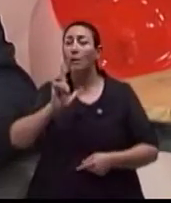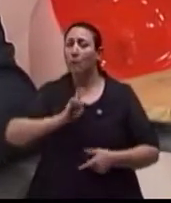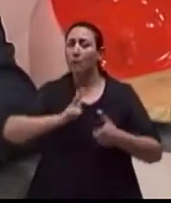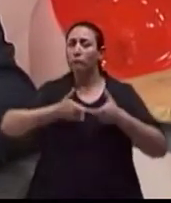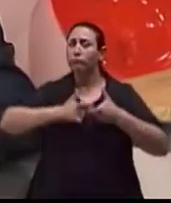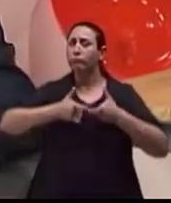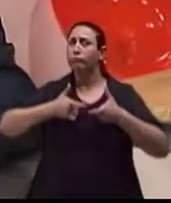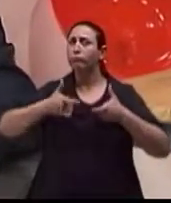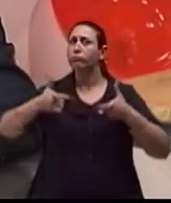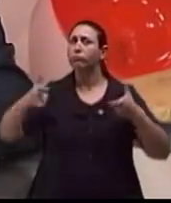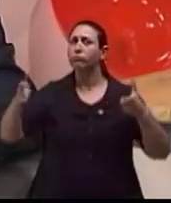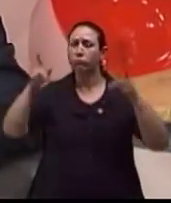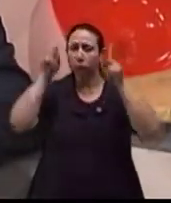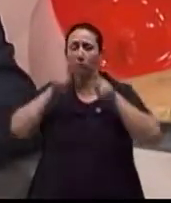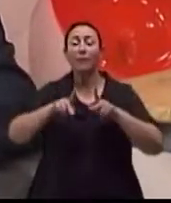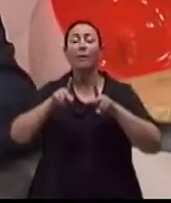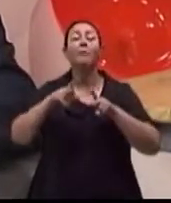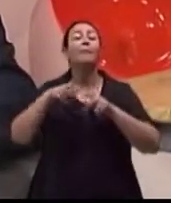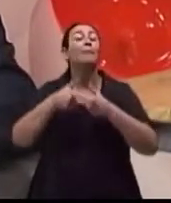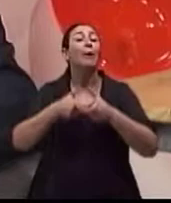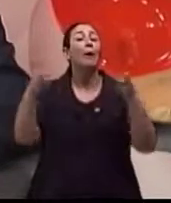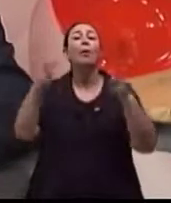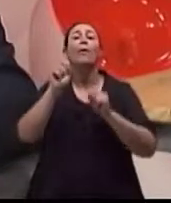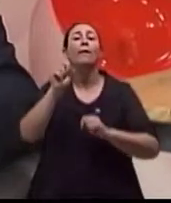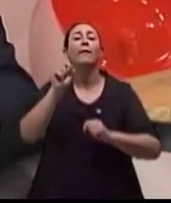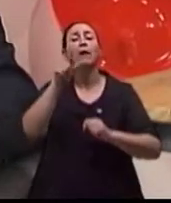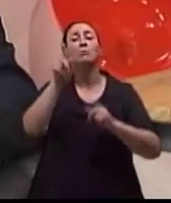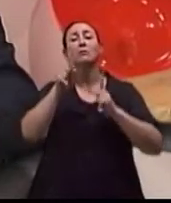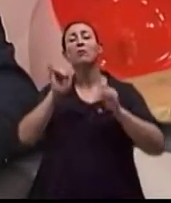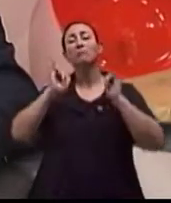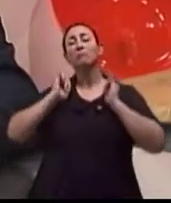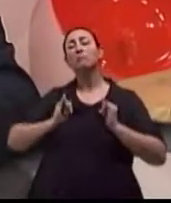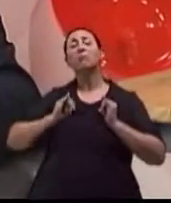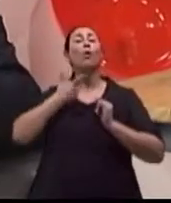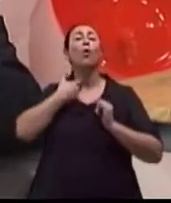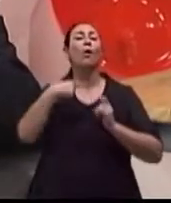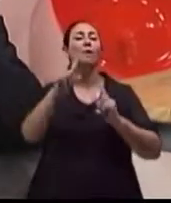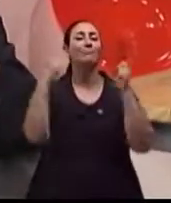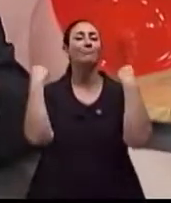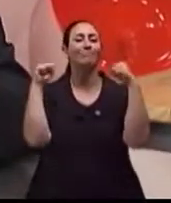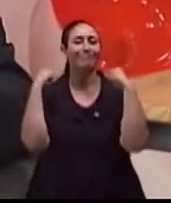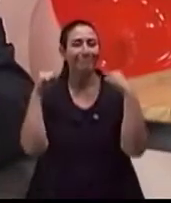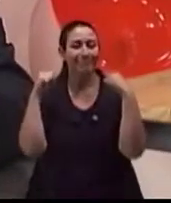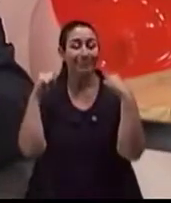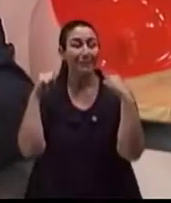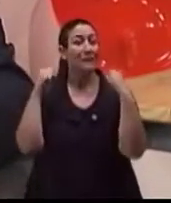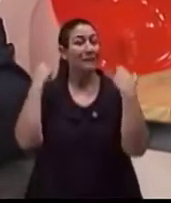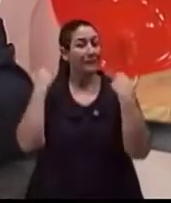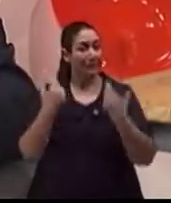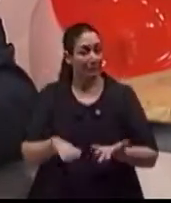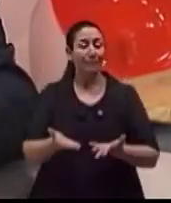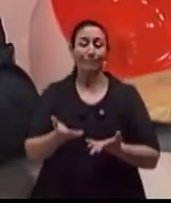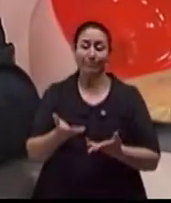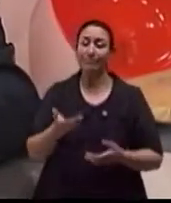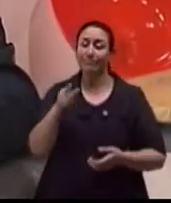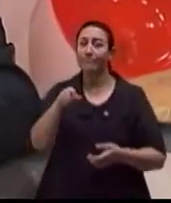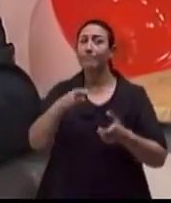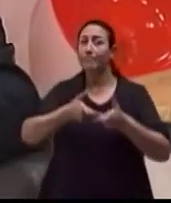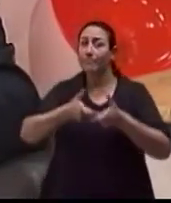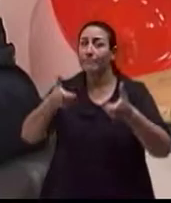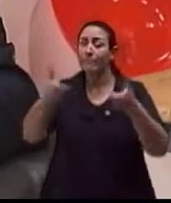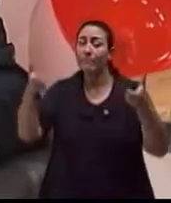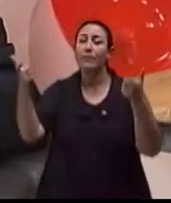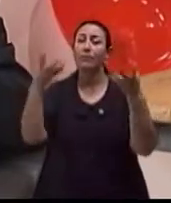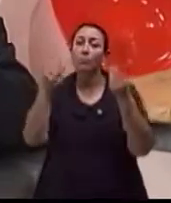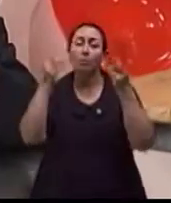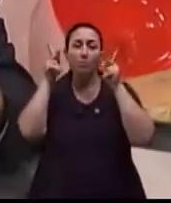sobrepeso, principalmente pelo sedentarismo. E existe alguns aspectos da saúde geral, como o aumento da